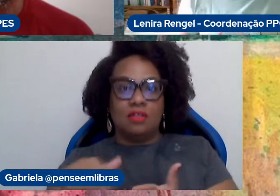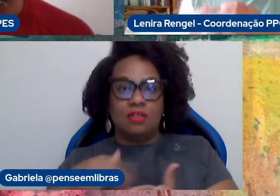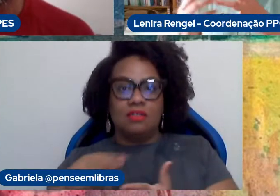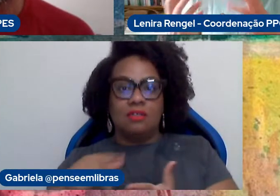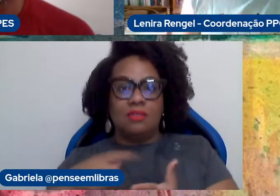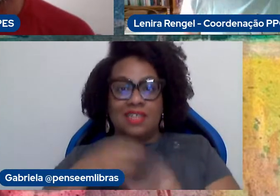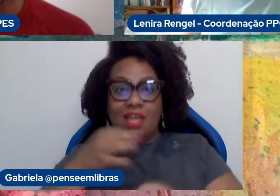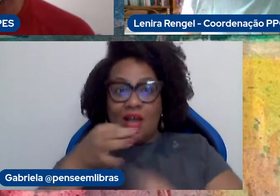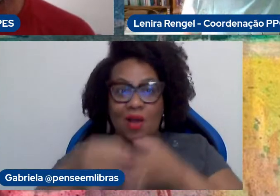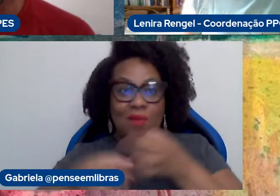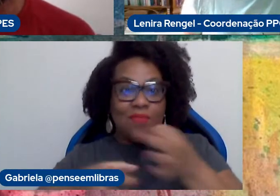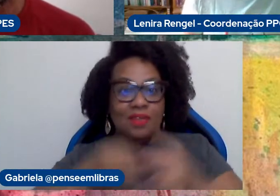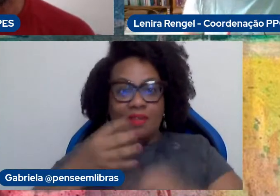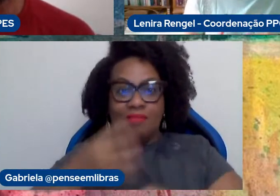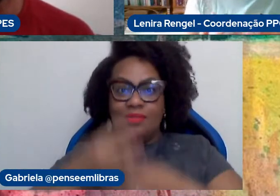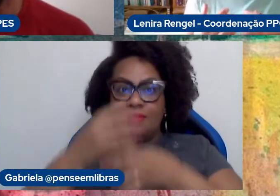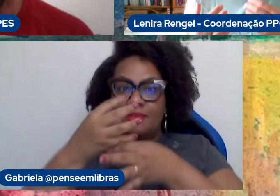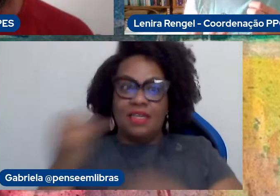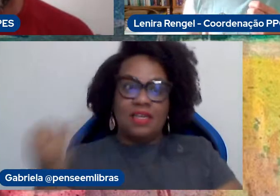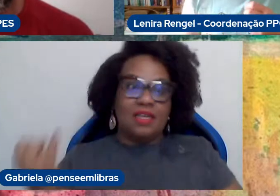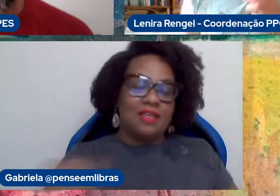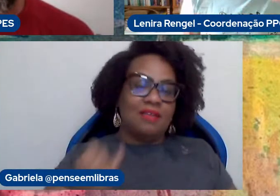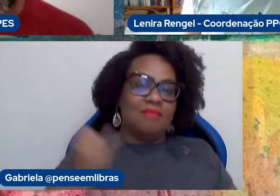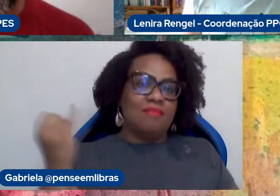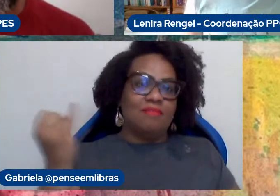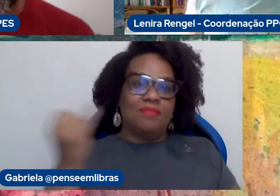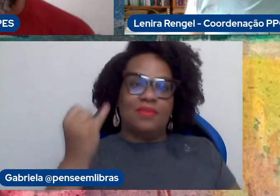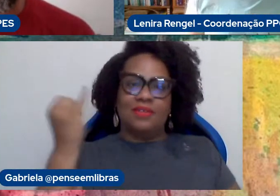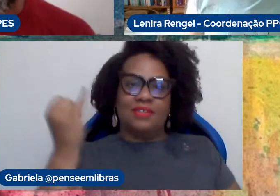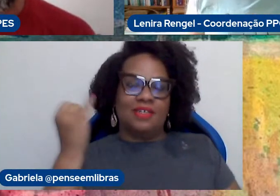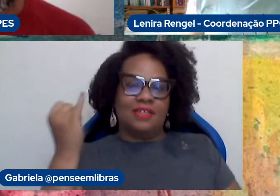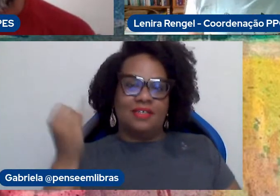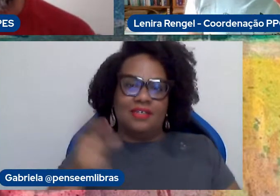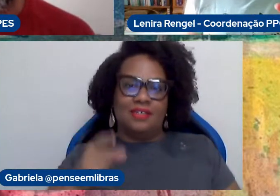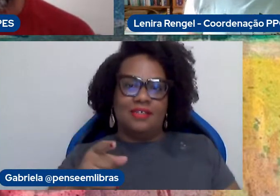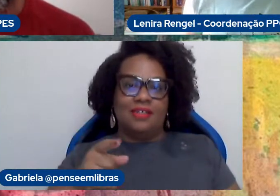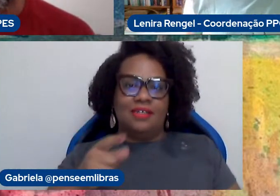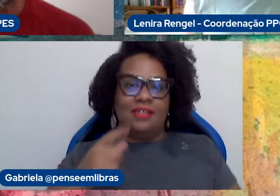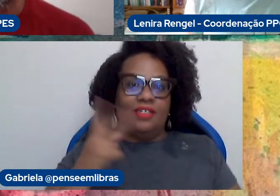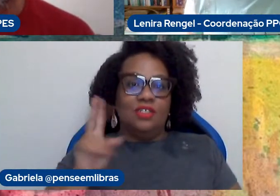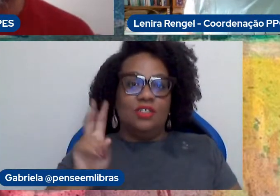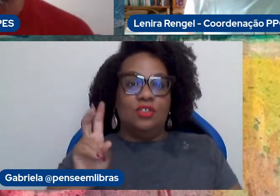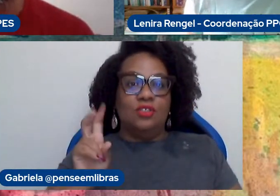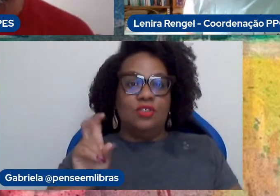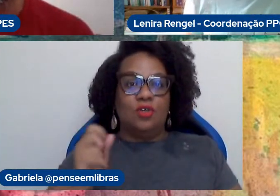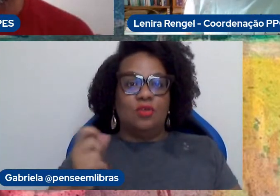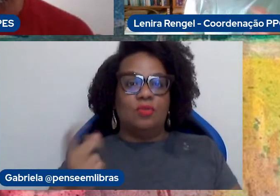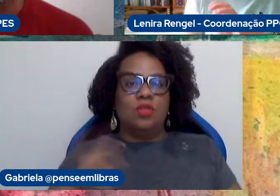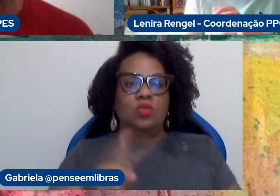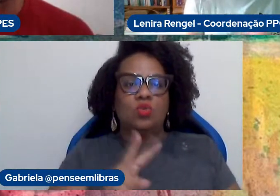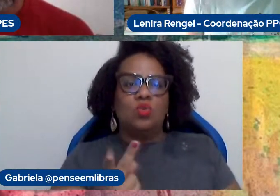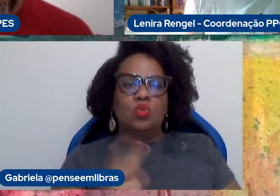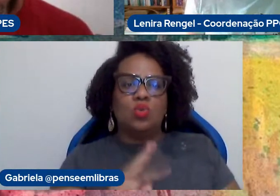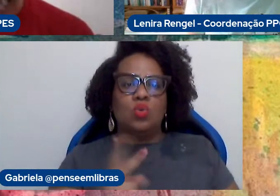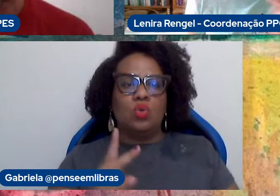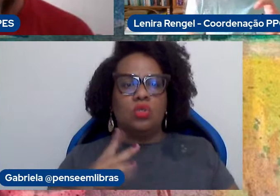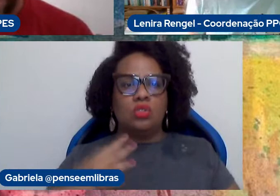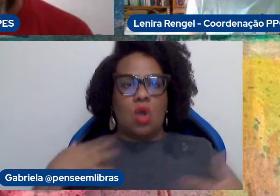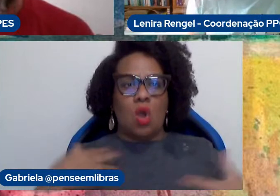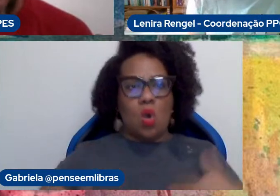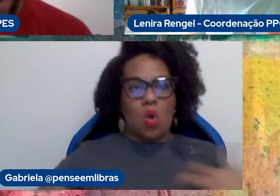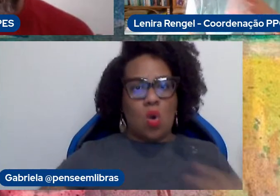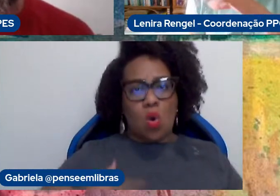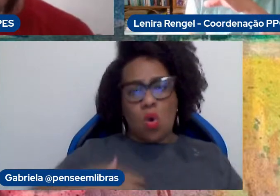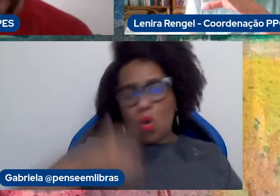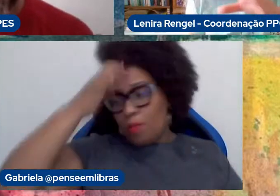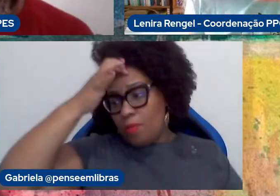comentário da importância do que você está trazendo, essa ideia também sobre o dualismo corpo-mente que atravessa também a